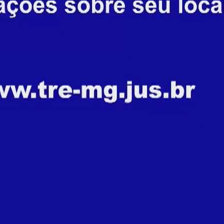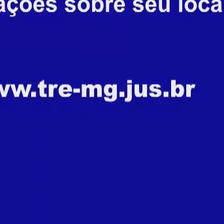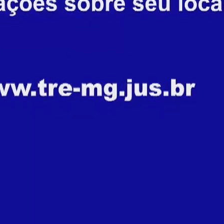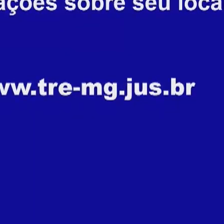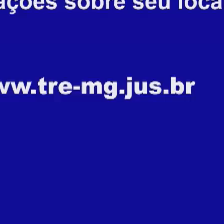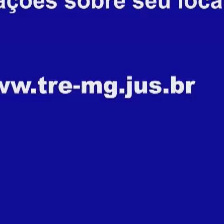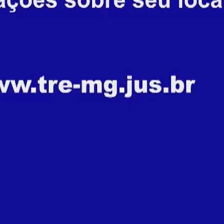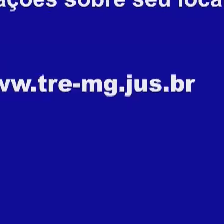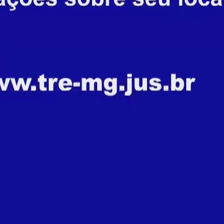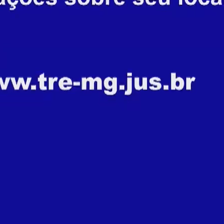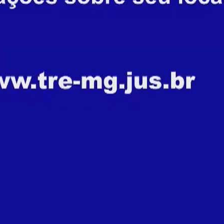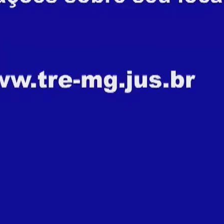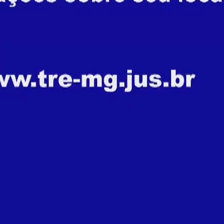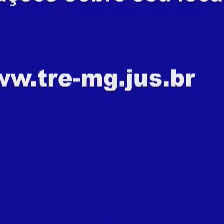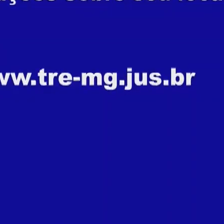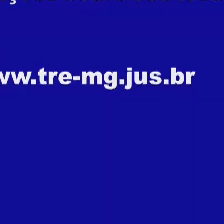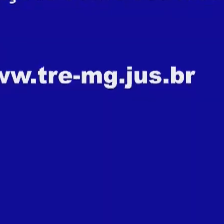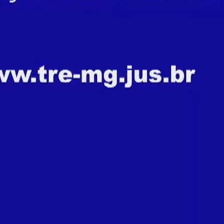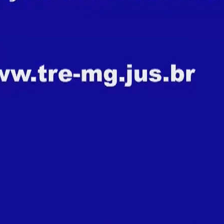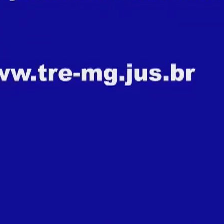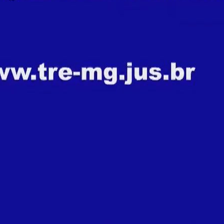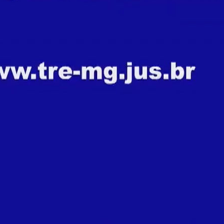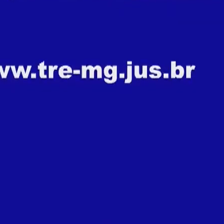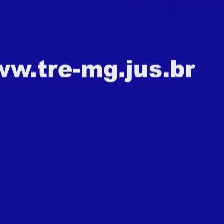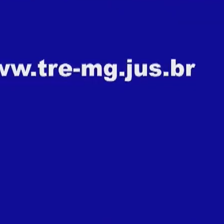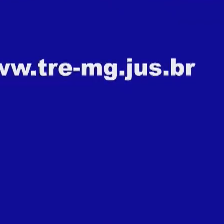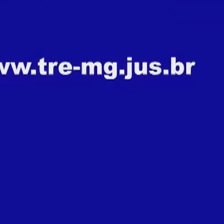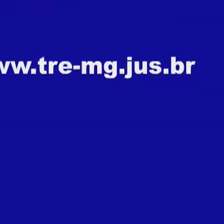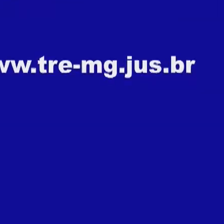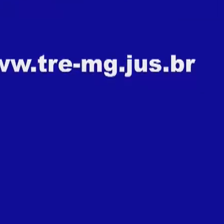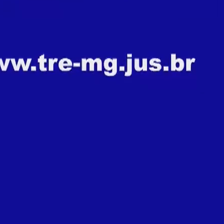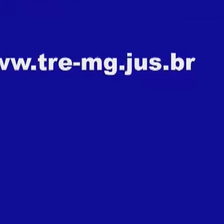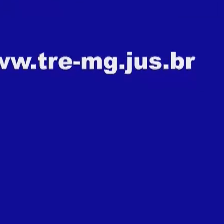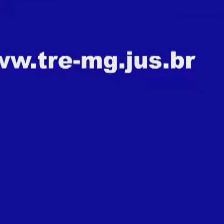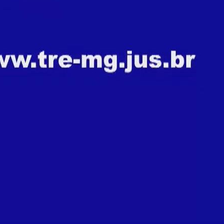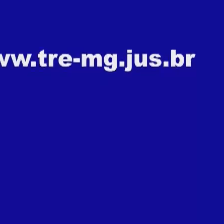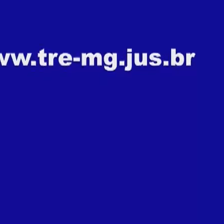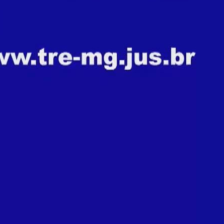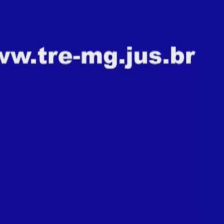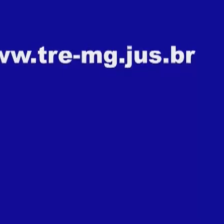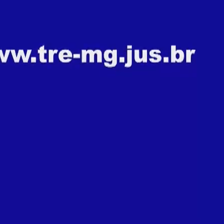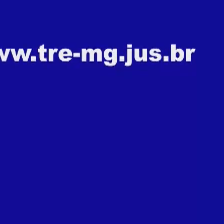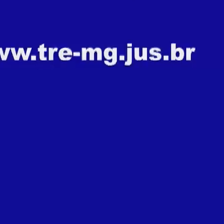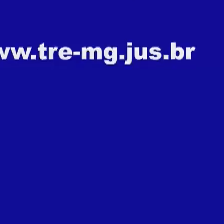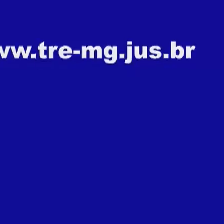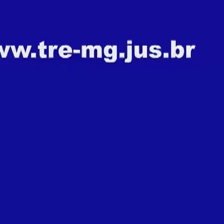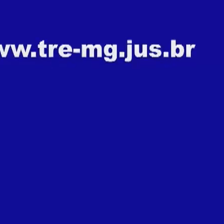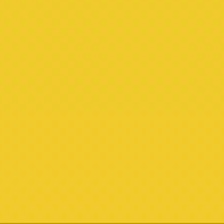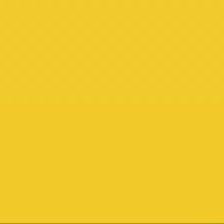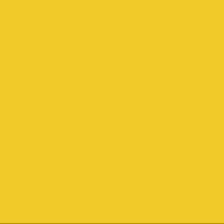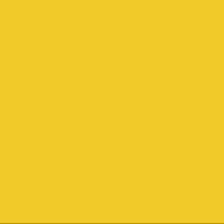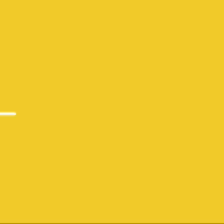em www.tre-mg.jus.br